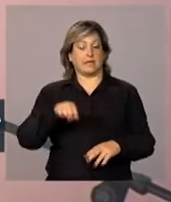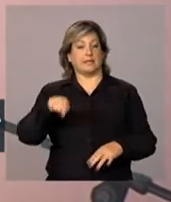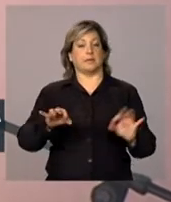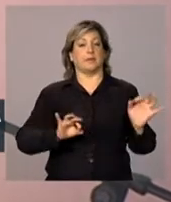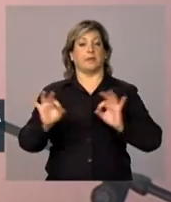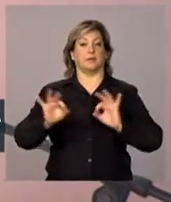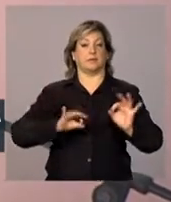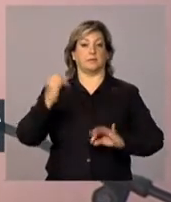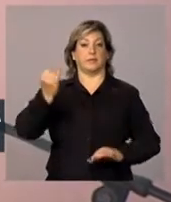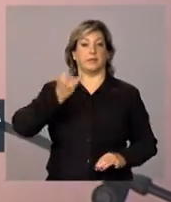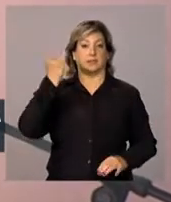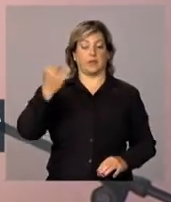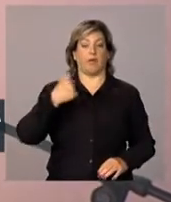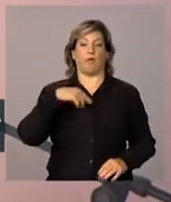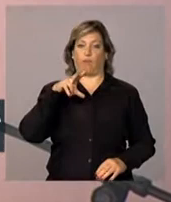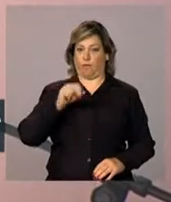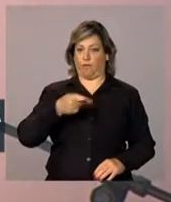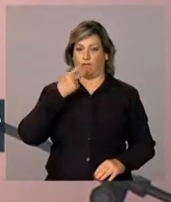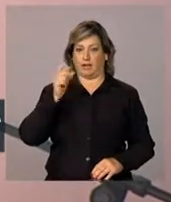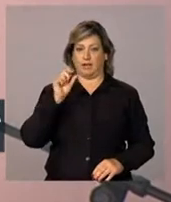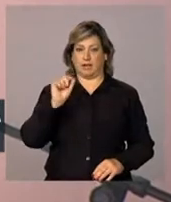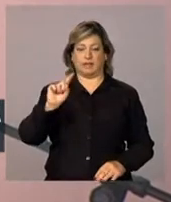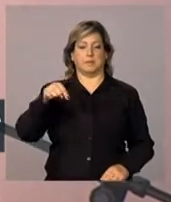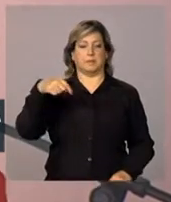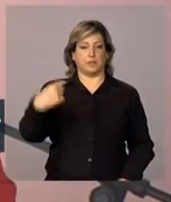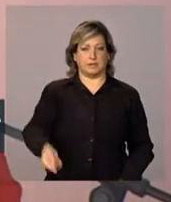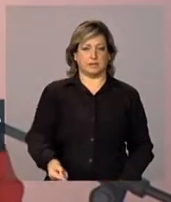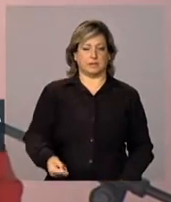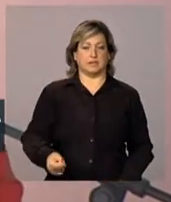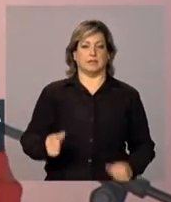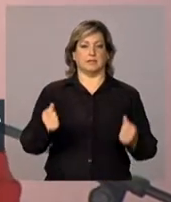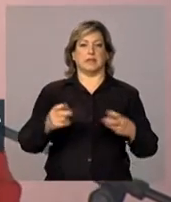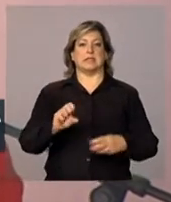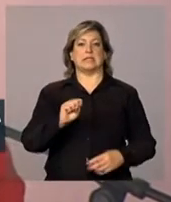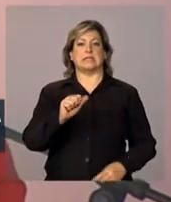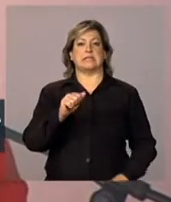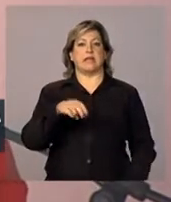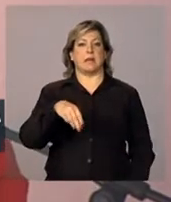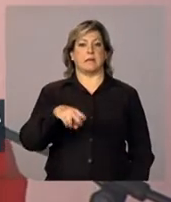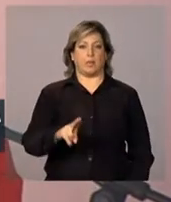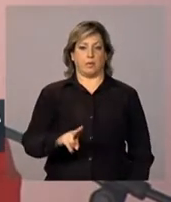projeto importante que eu vou falar depois, que é o SAMU.